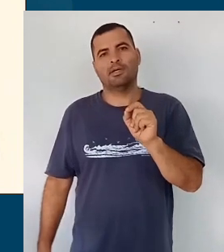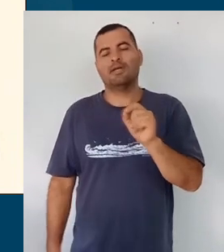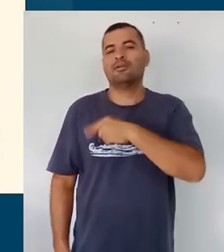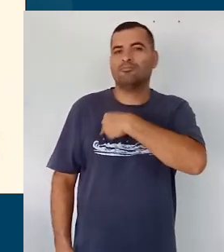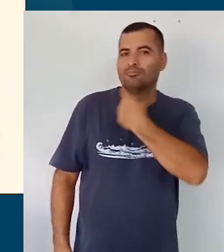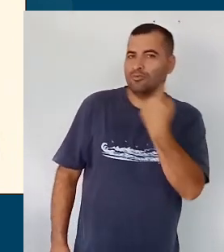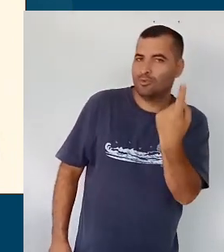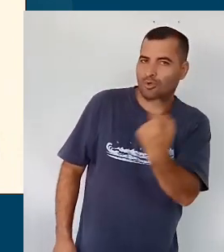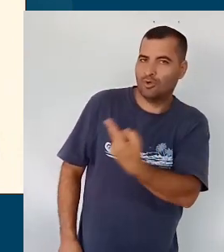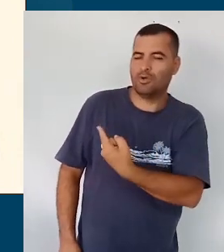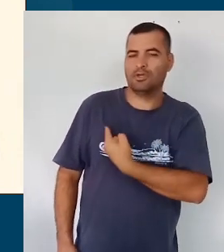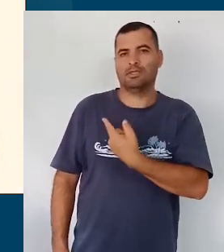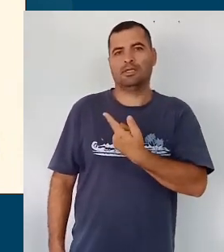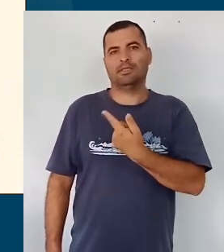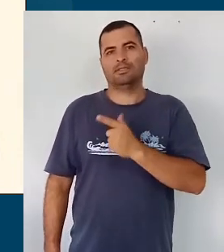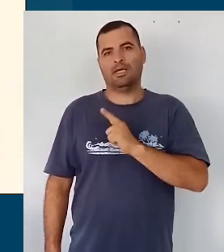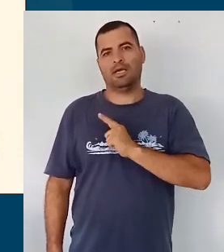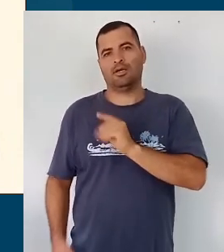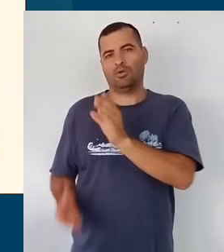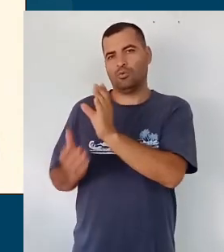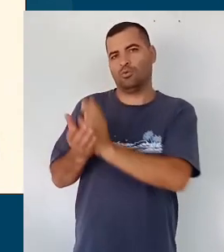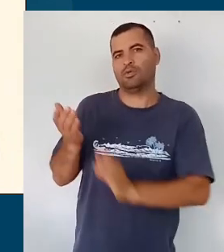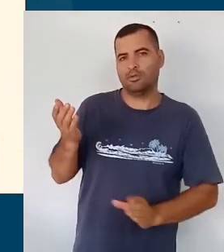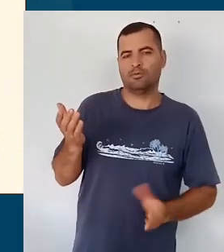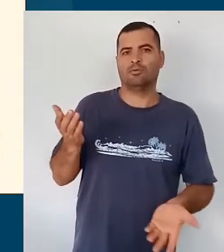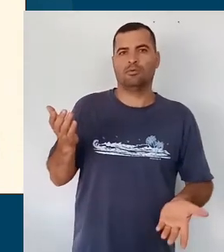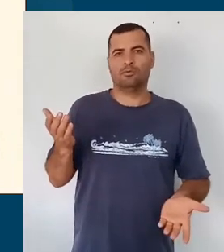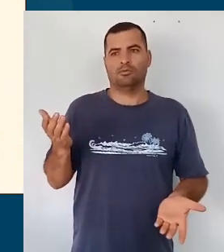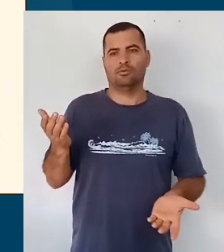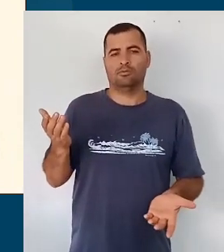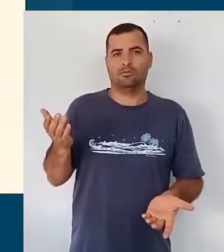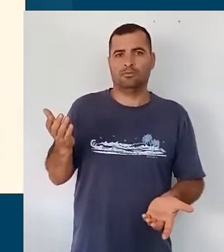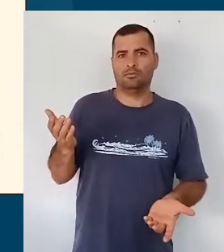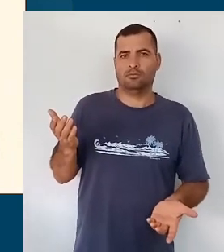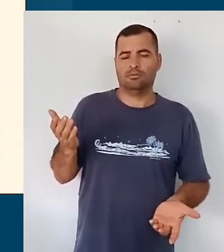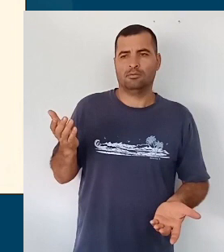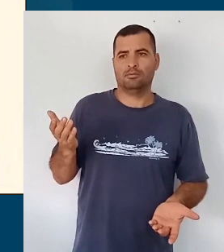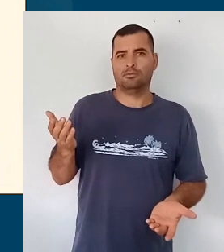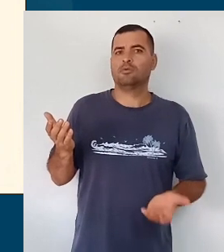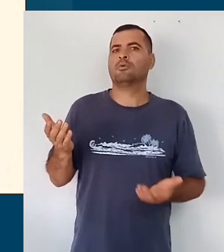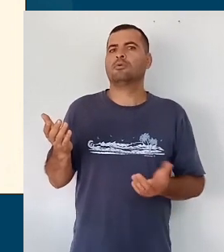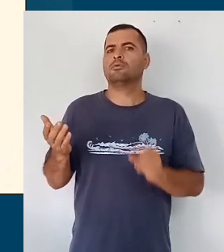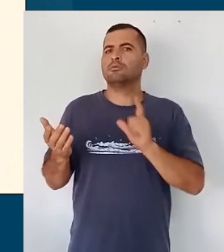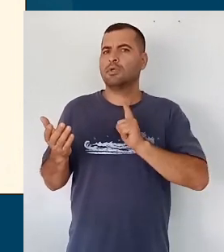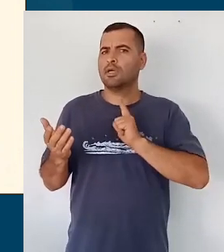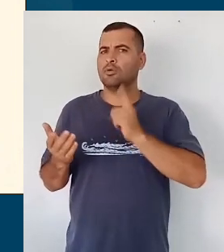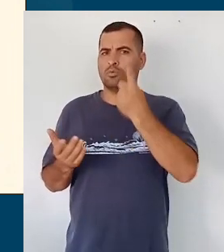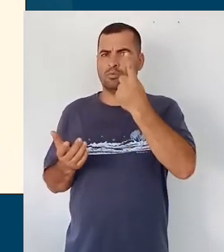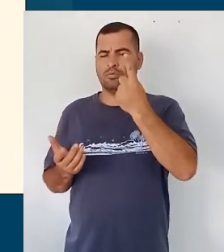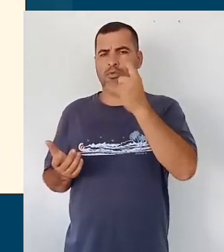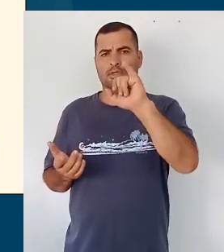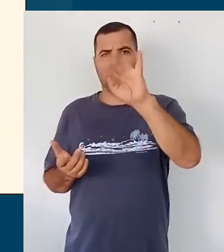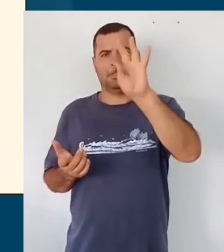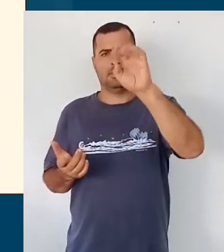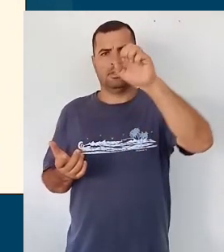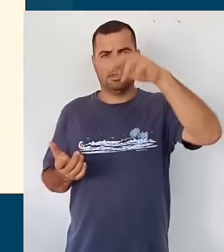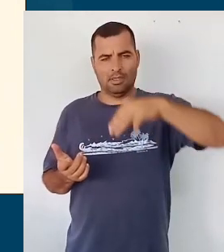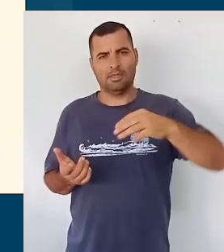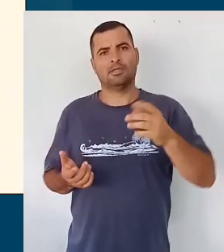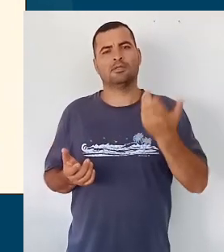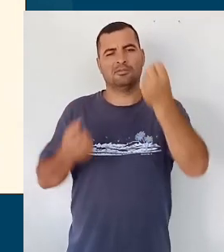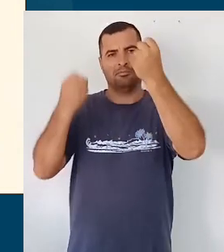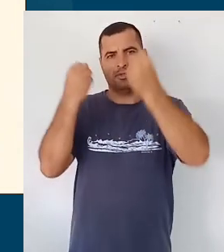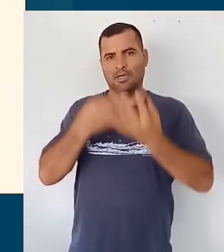embora a gente tenha no currículo uma, um item ali que fala exatamente sobre os